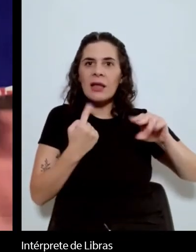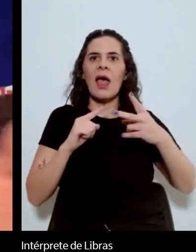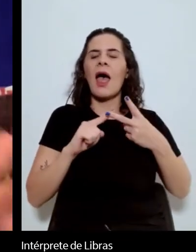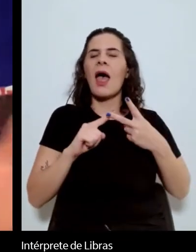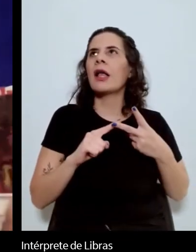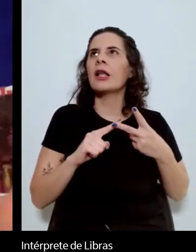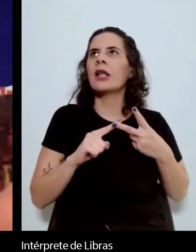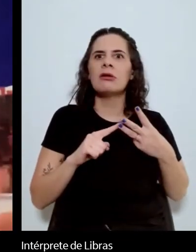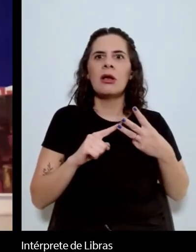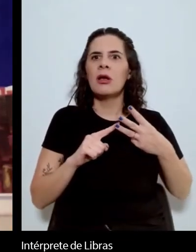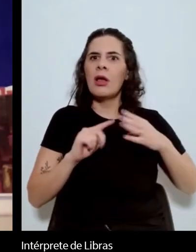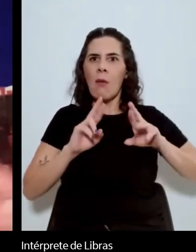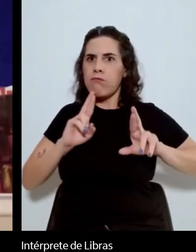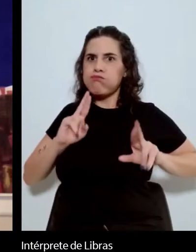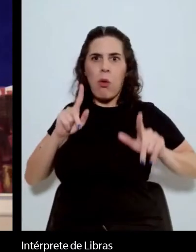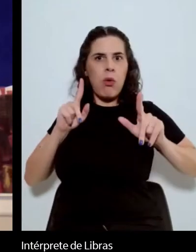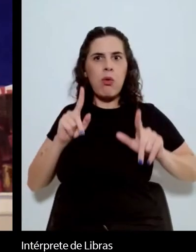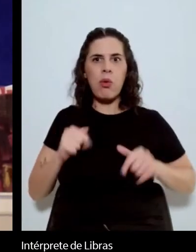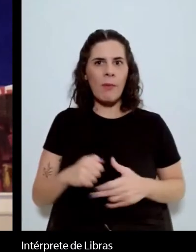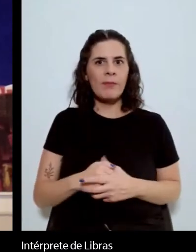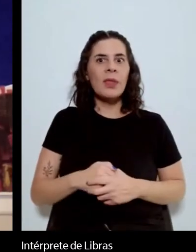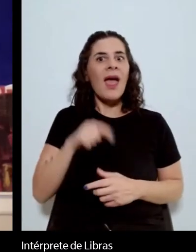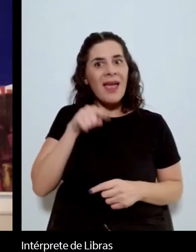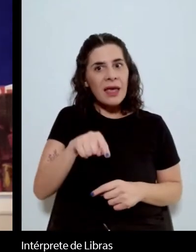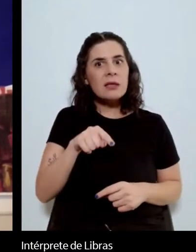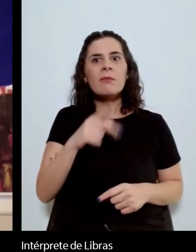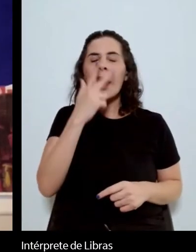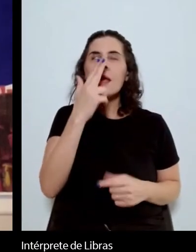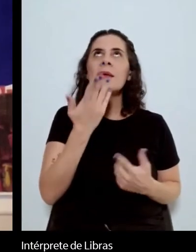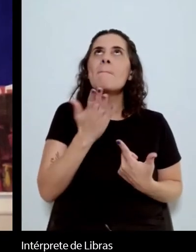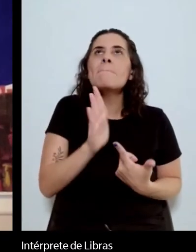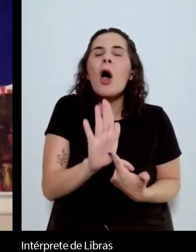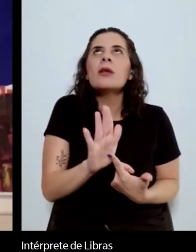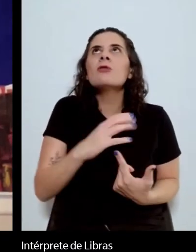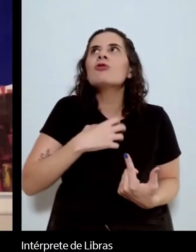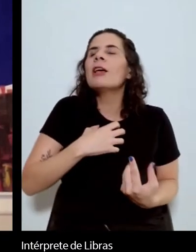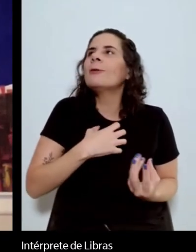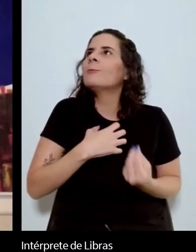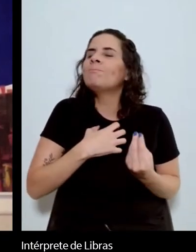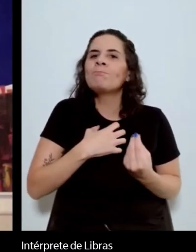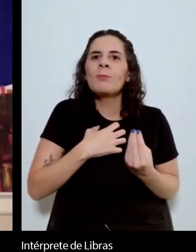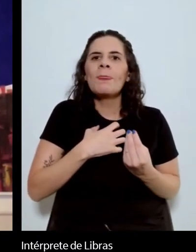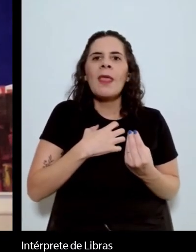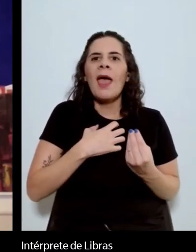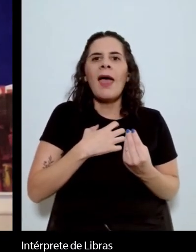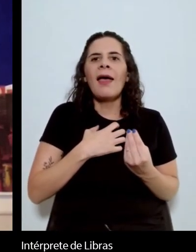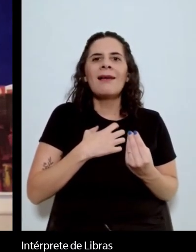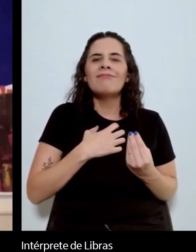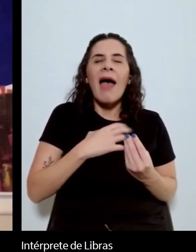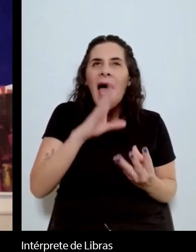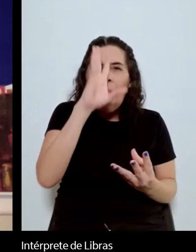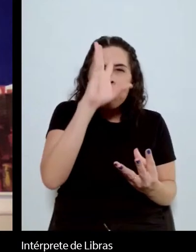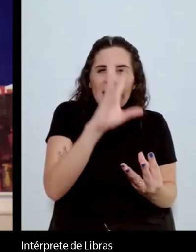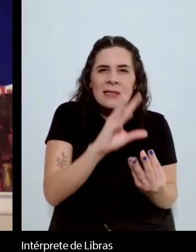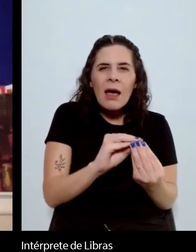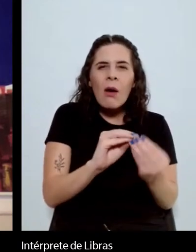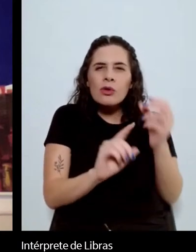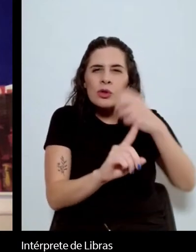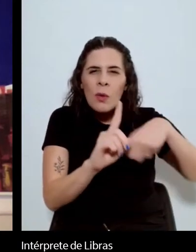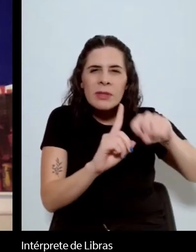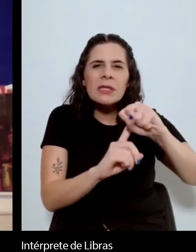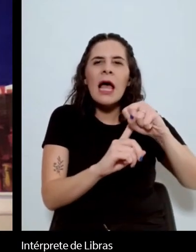abre, digamos, um espaço, quase uma brecha na apresentação e compreensão da sociedade, dos